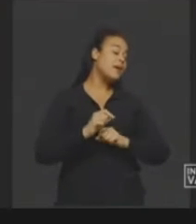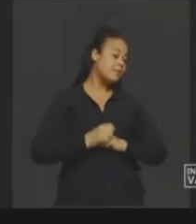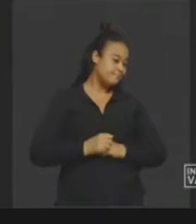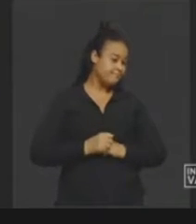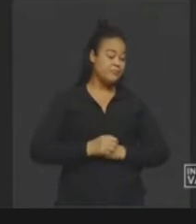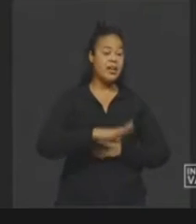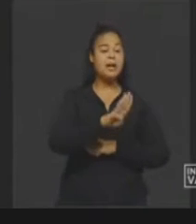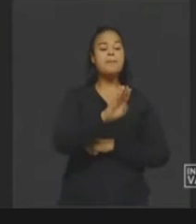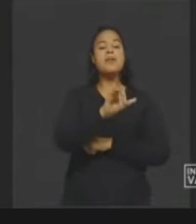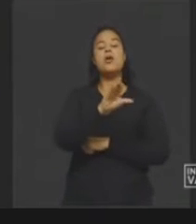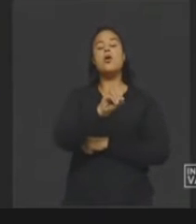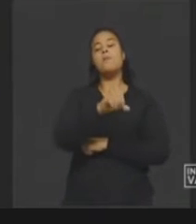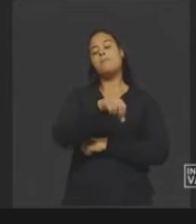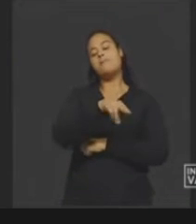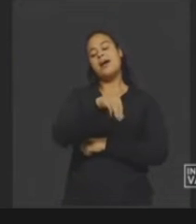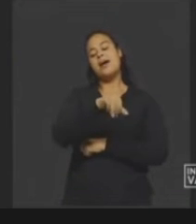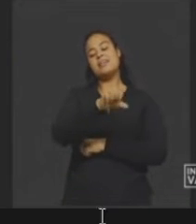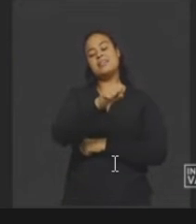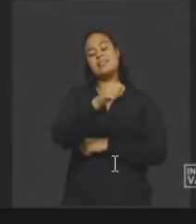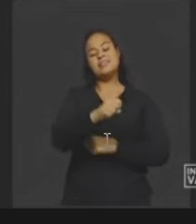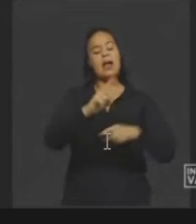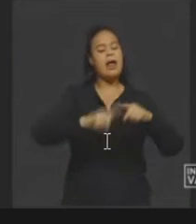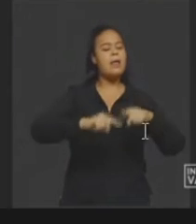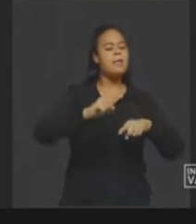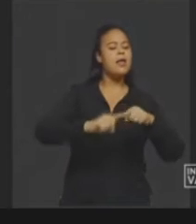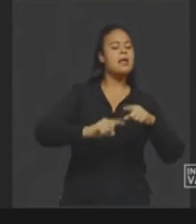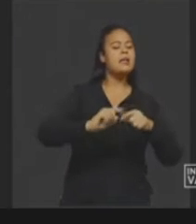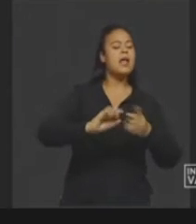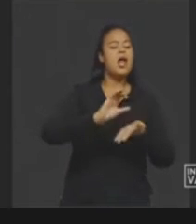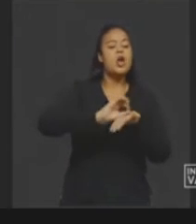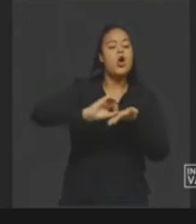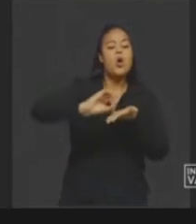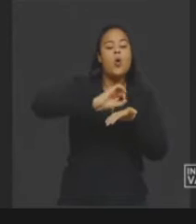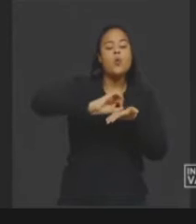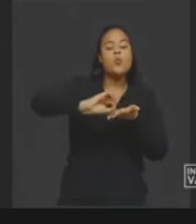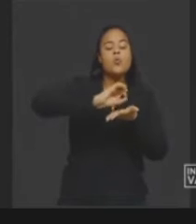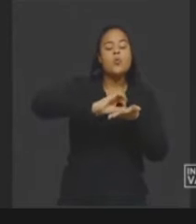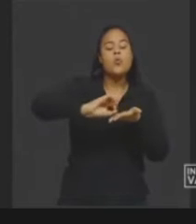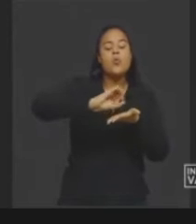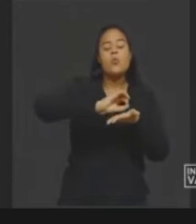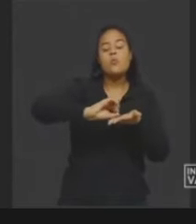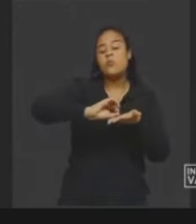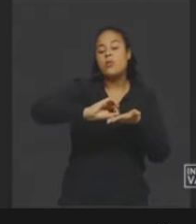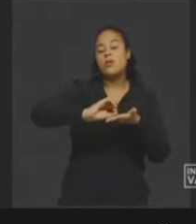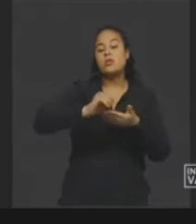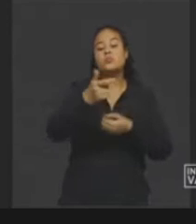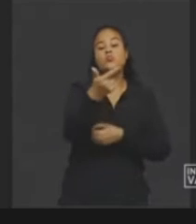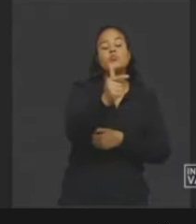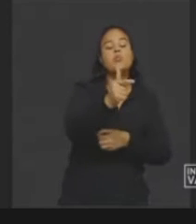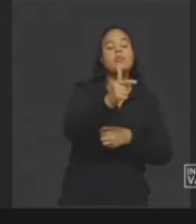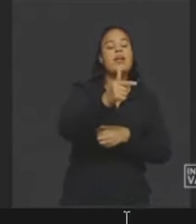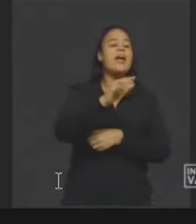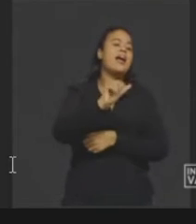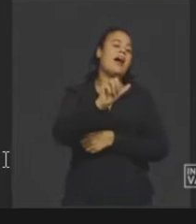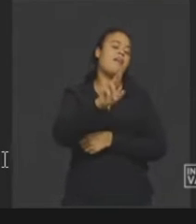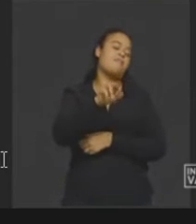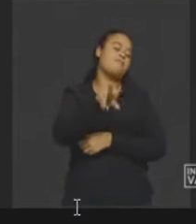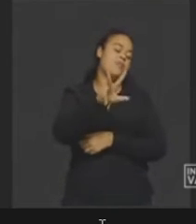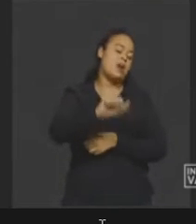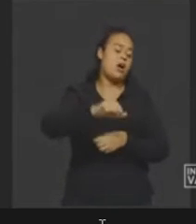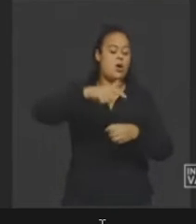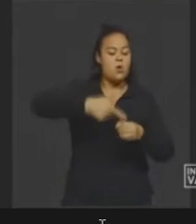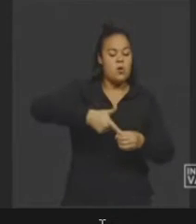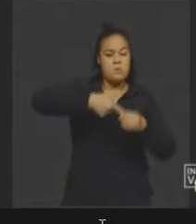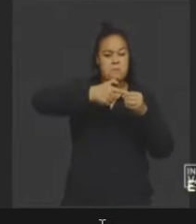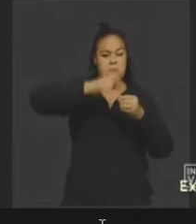biomassa, ela é toda matéria orgânica, não fóssil. O que é isso? Não vai incluir carvão mineral, petróleo, gás natural.